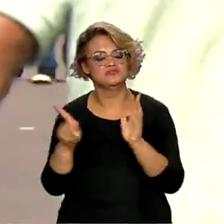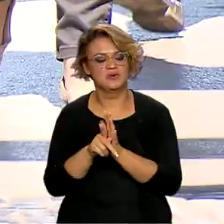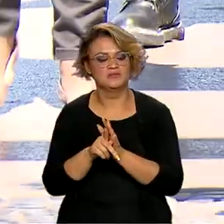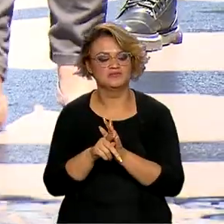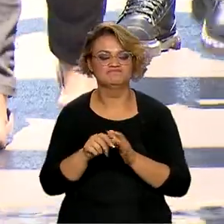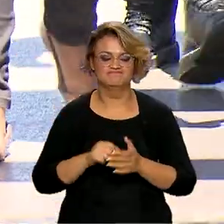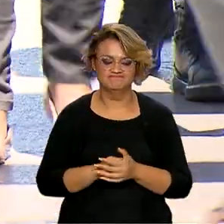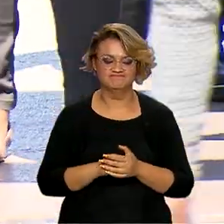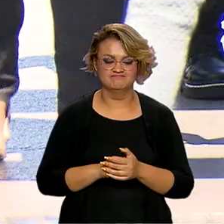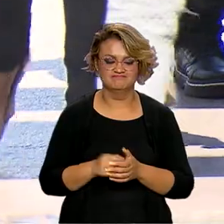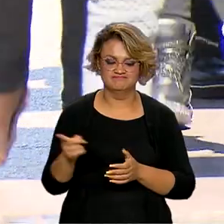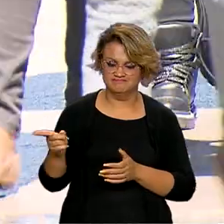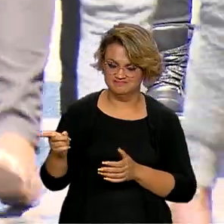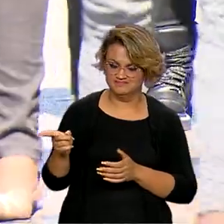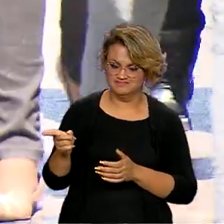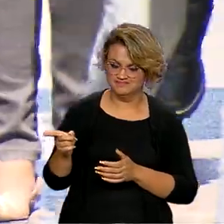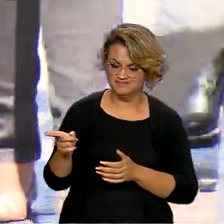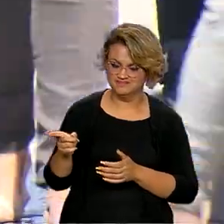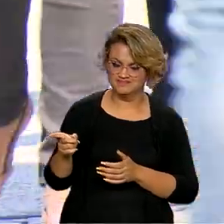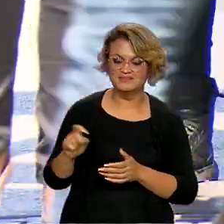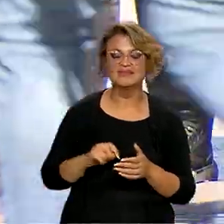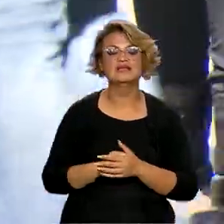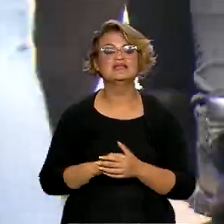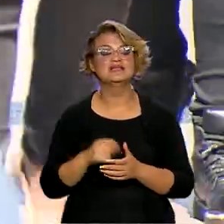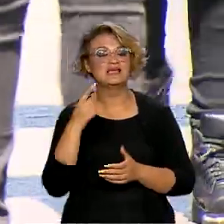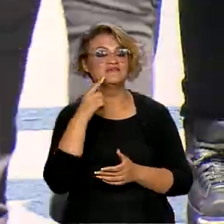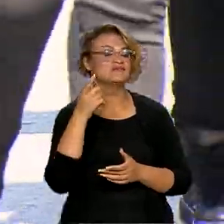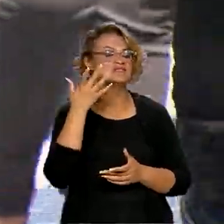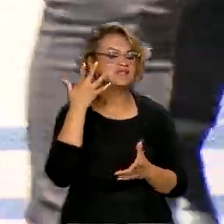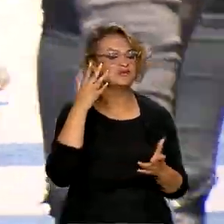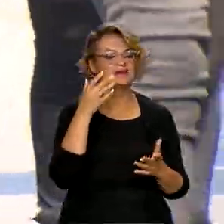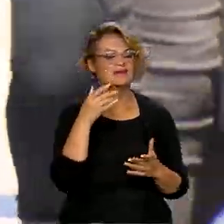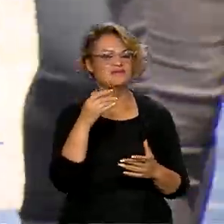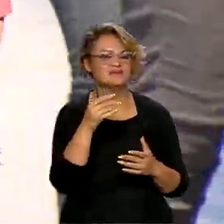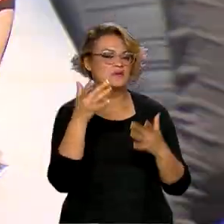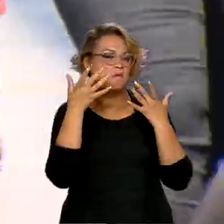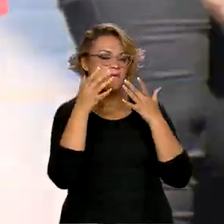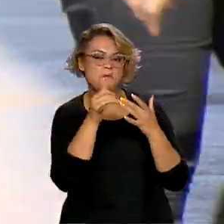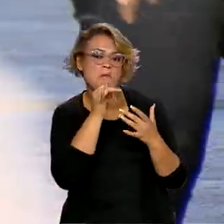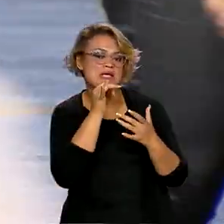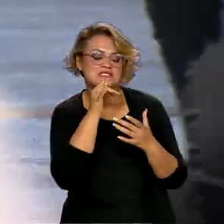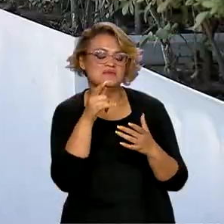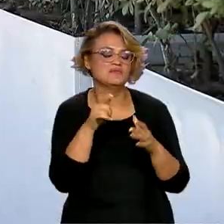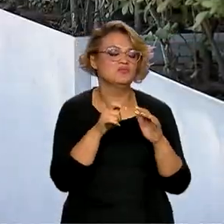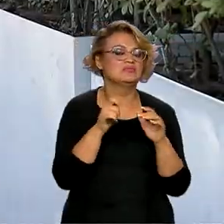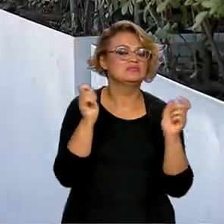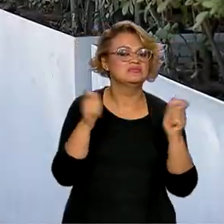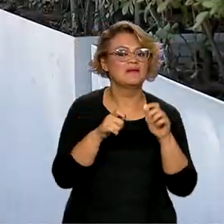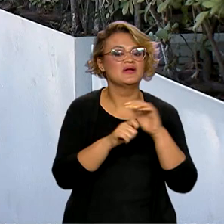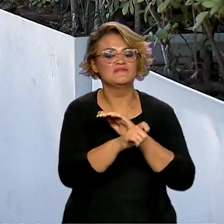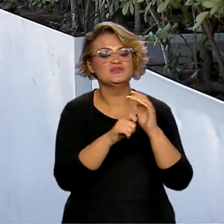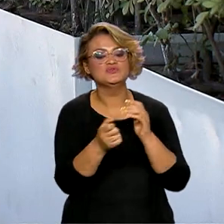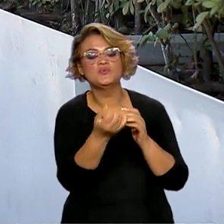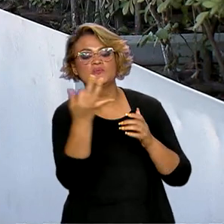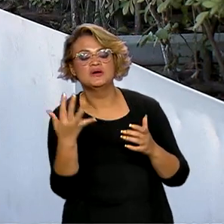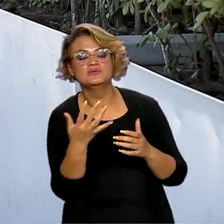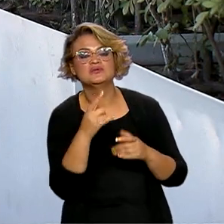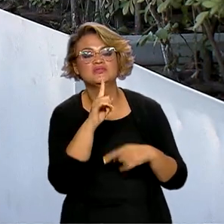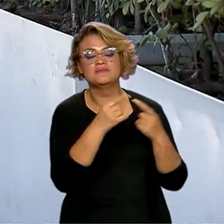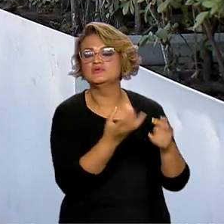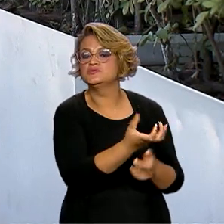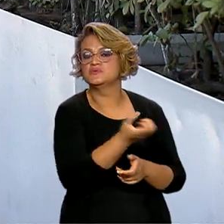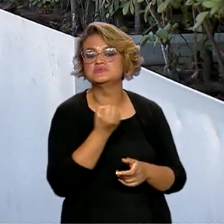Direto. E no local, já é possível simular os valores que as famílias poderão investir e o montante que será